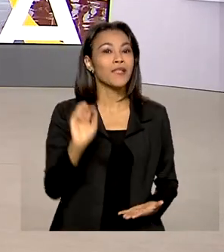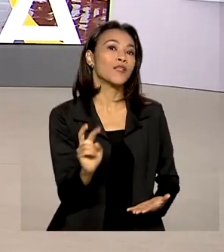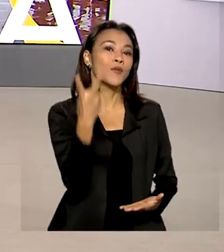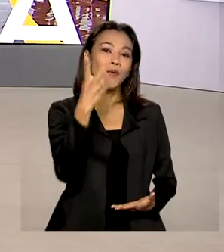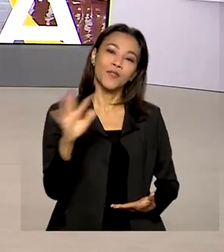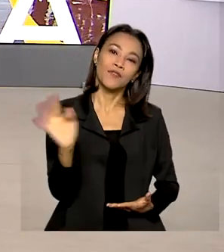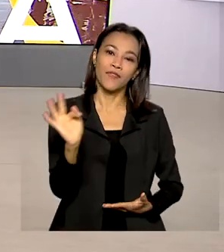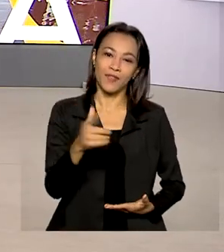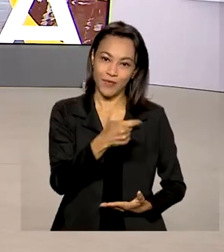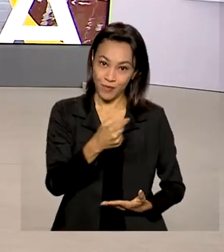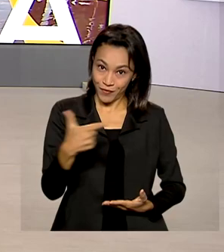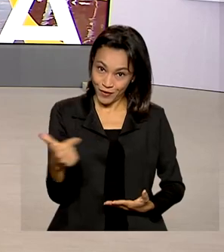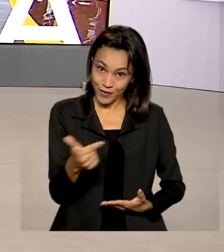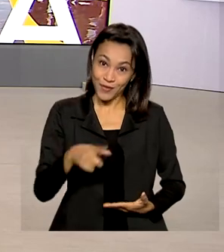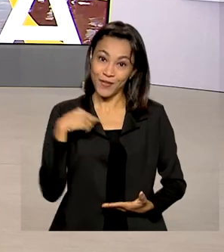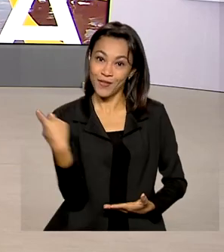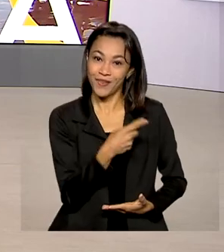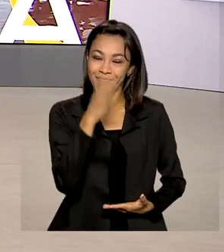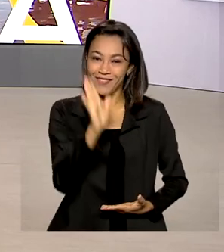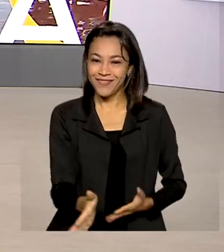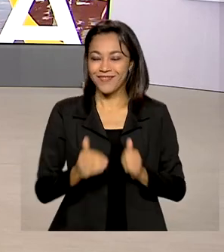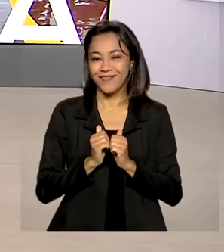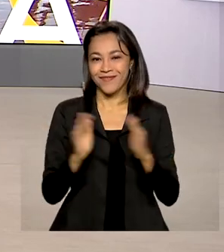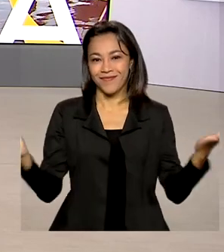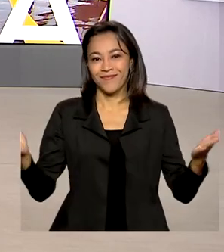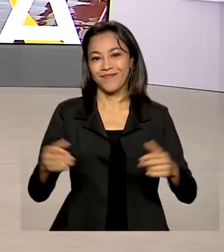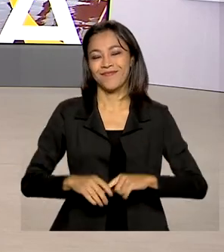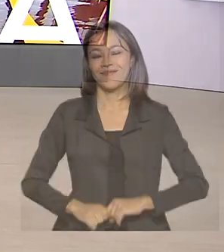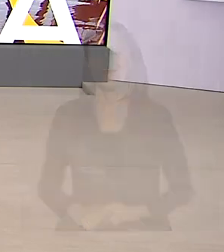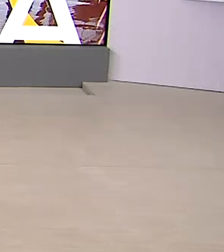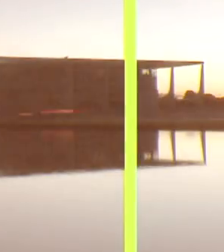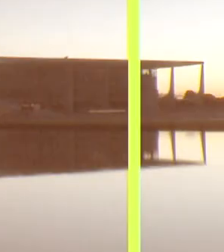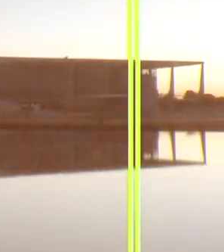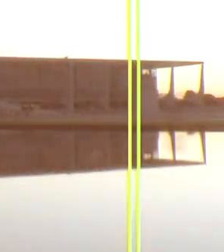fevereiro de 2022. O Brasil em Dia está começando.